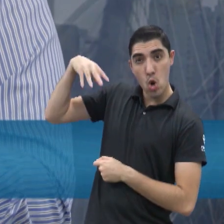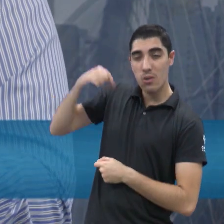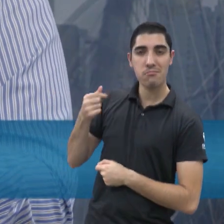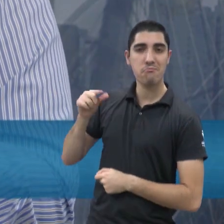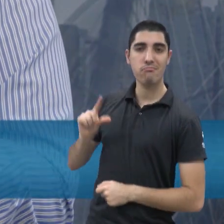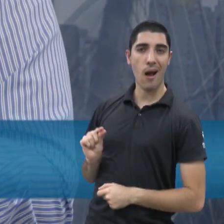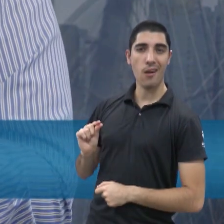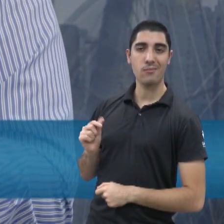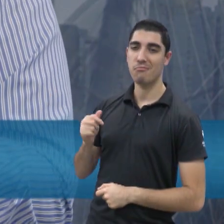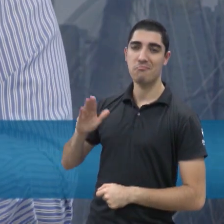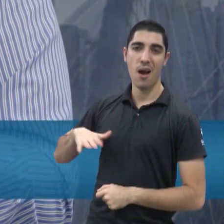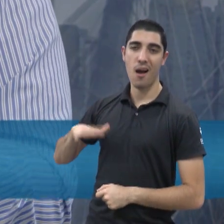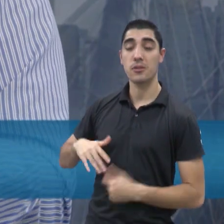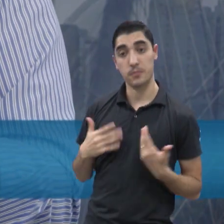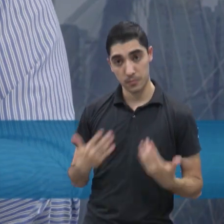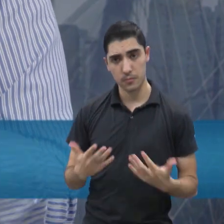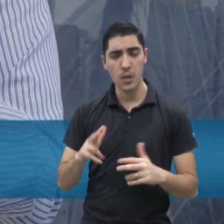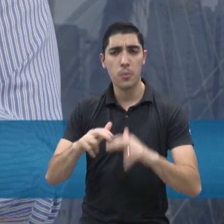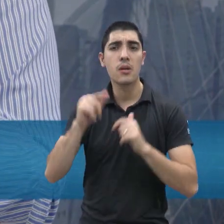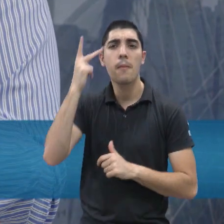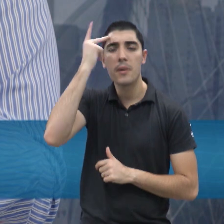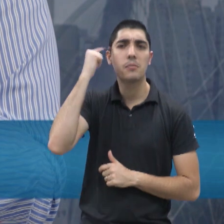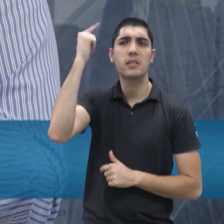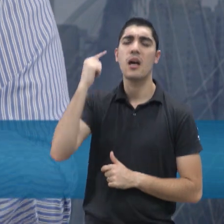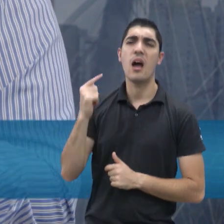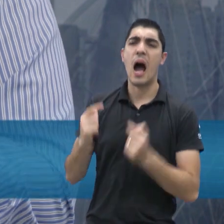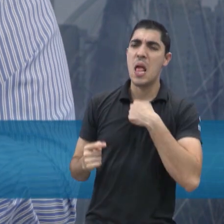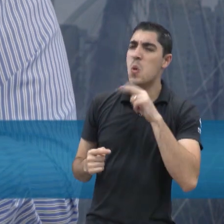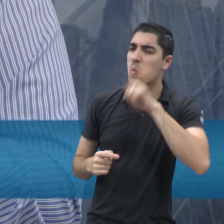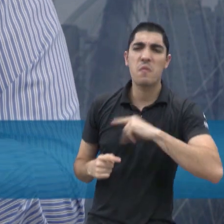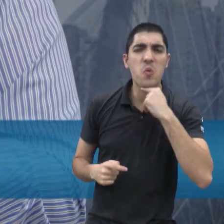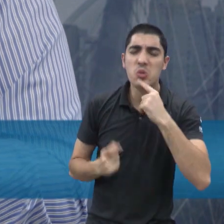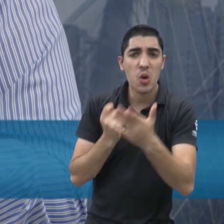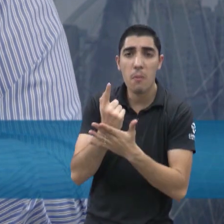% nunca, né? Porque a geração solar, você precisa do sol. Sim. Né?